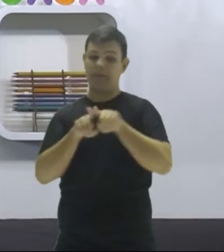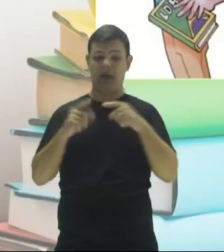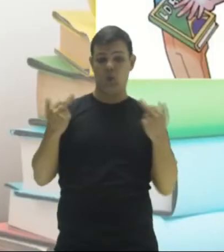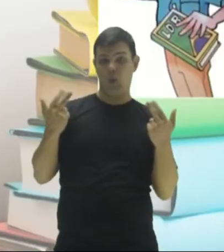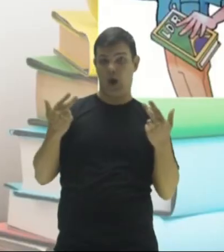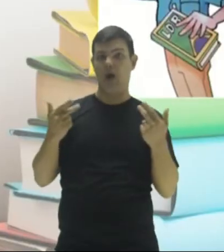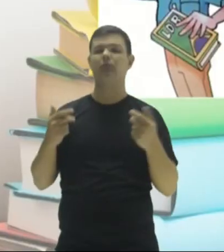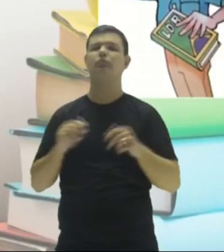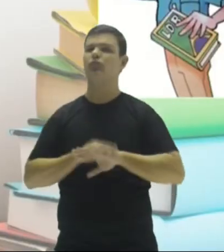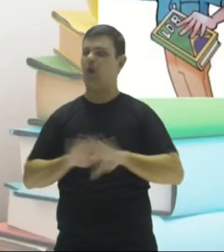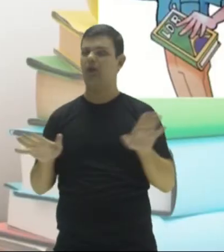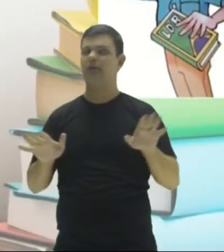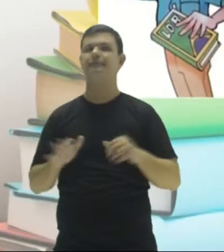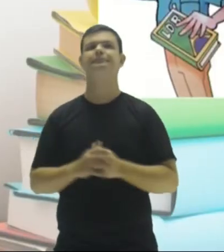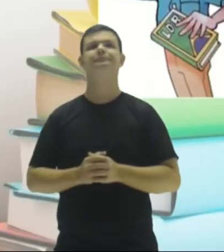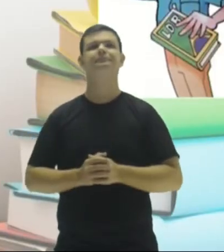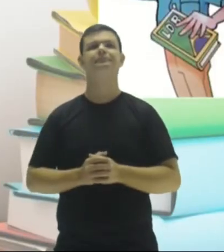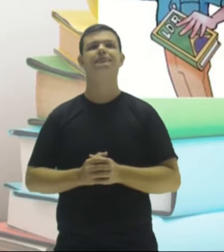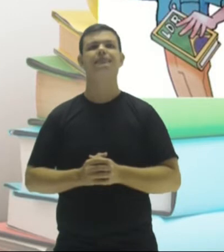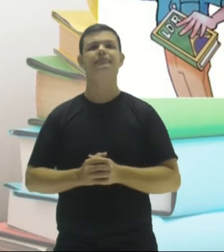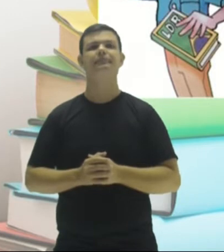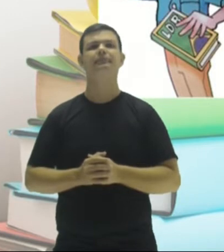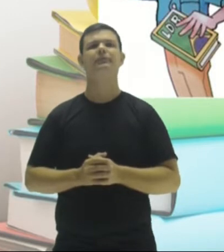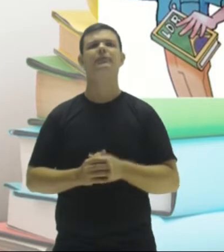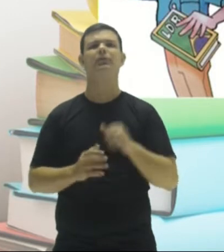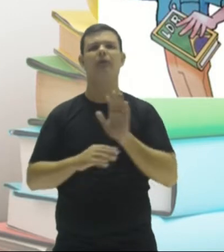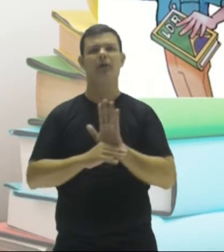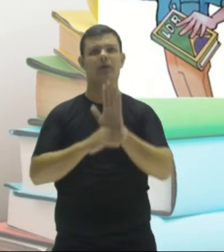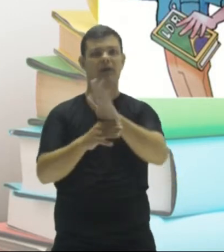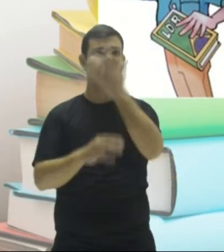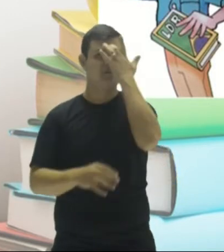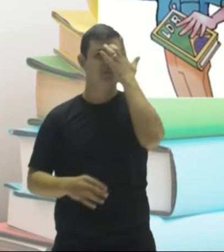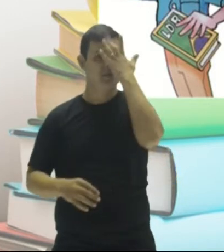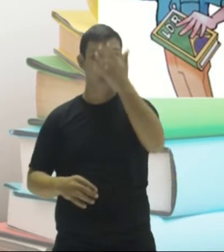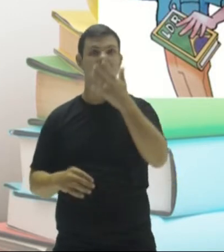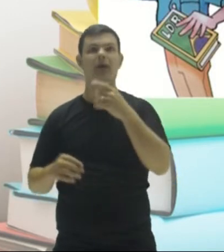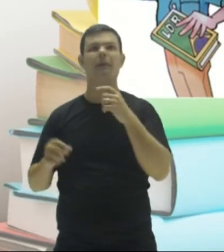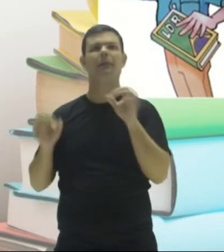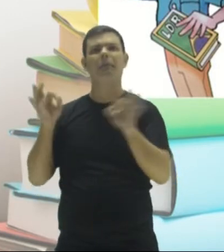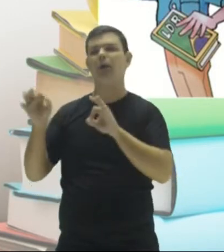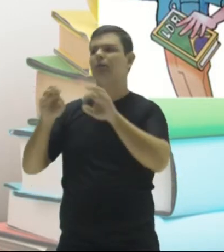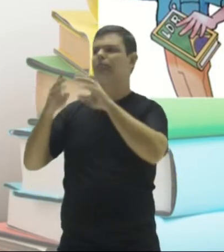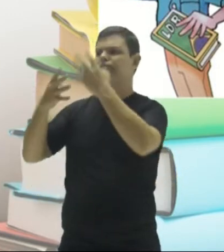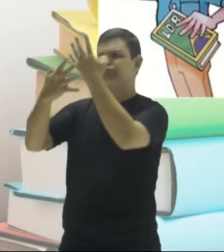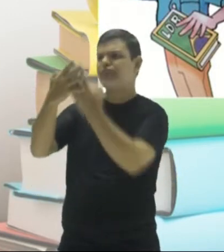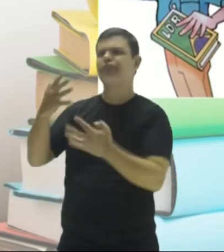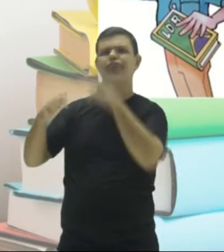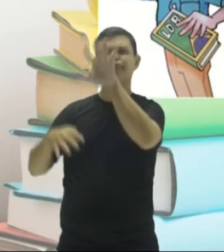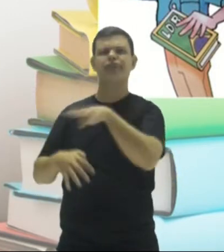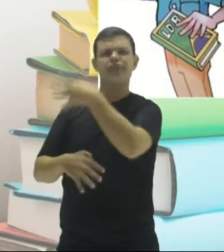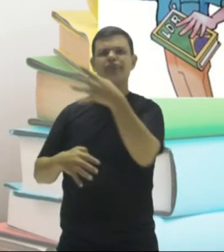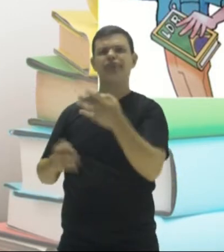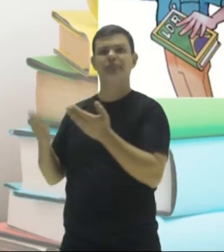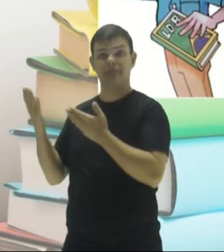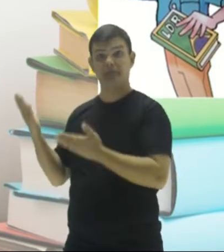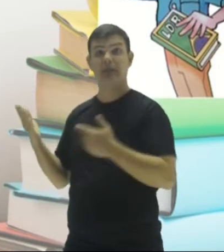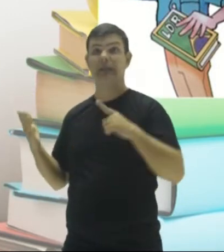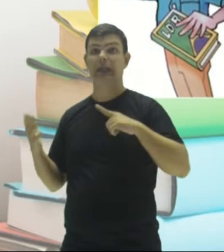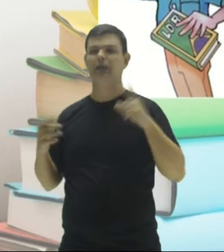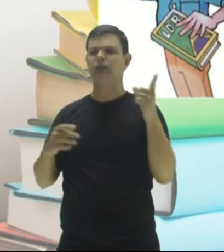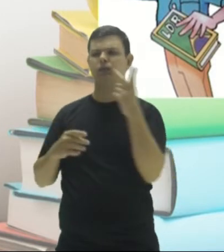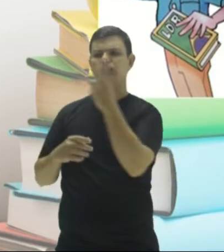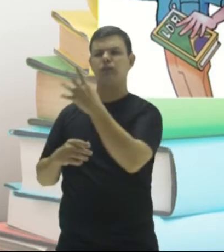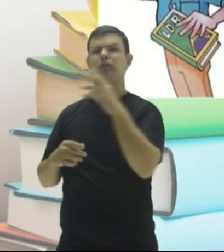Continuando aí, pessoal. Pra facilitar essa nossa análise aí, eu construí uma tabela. A tabela tem 50